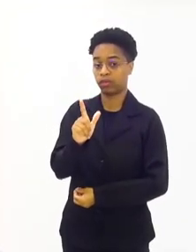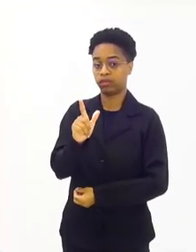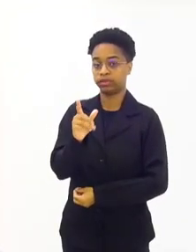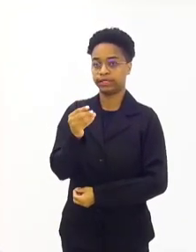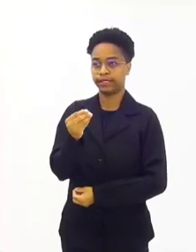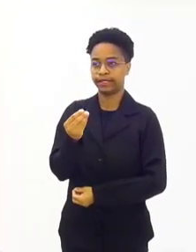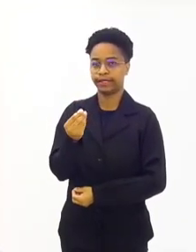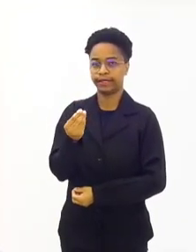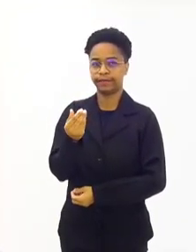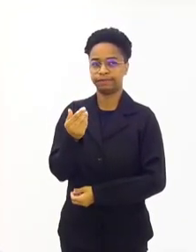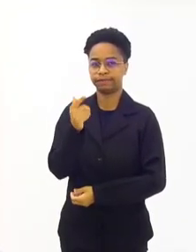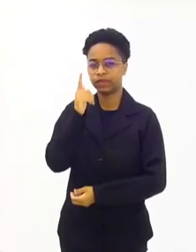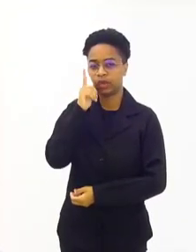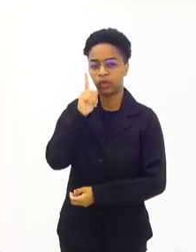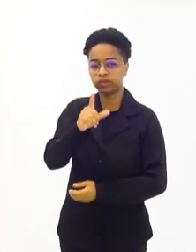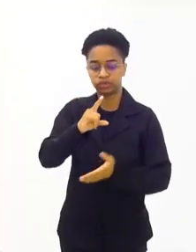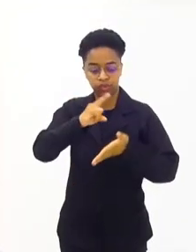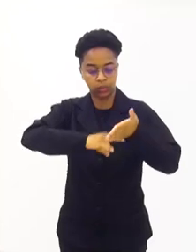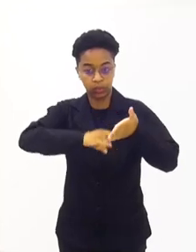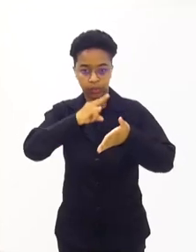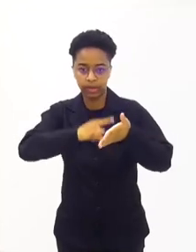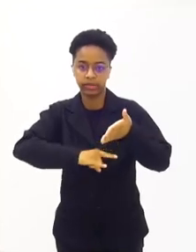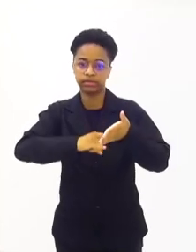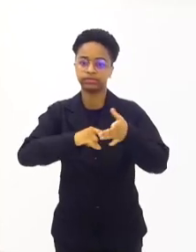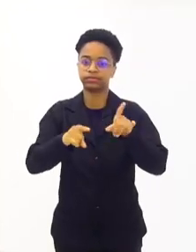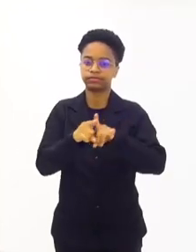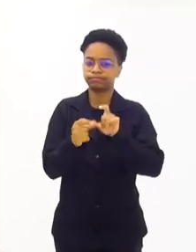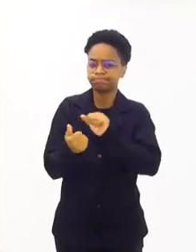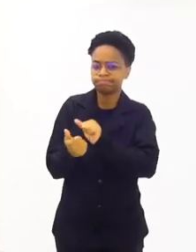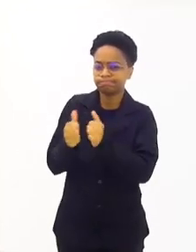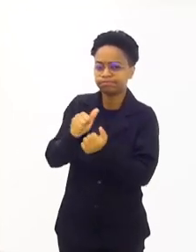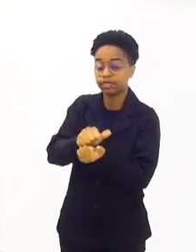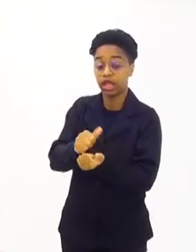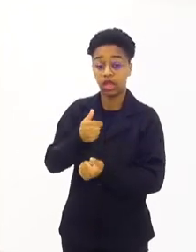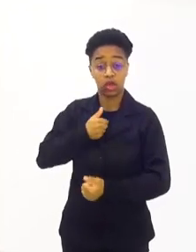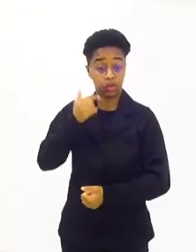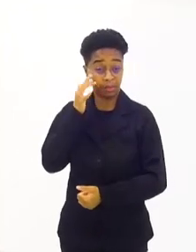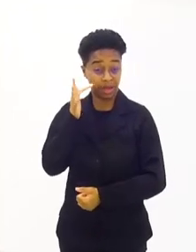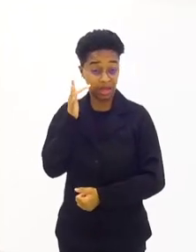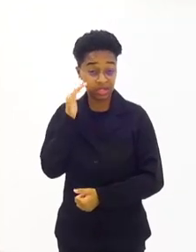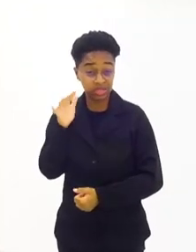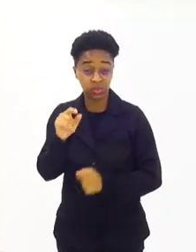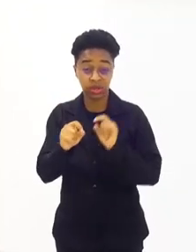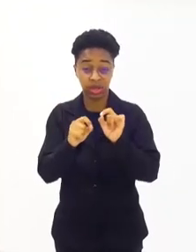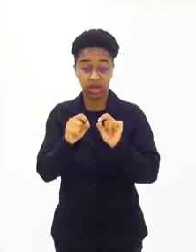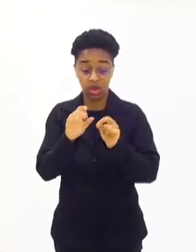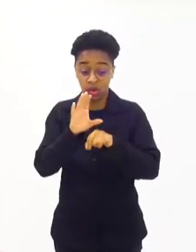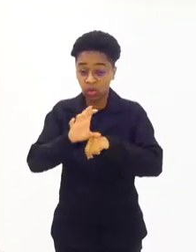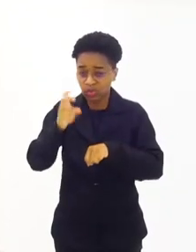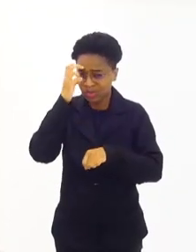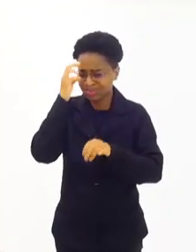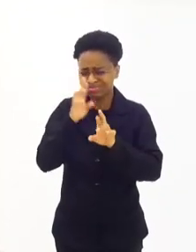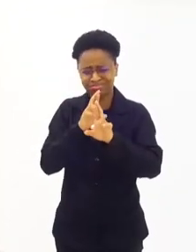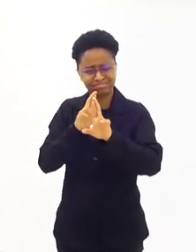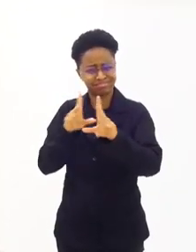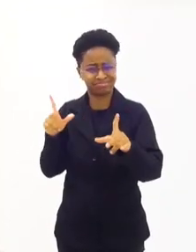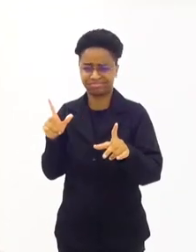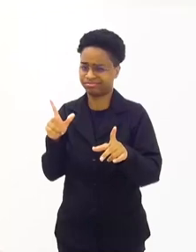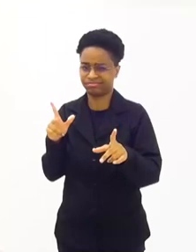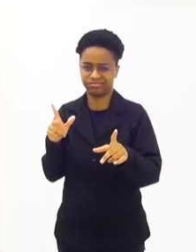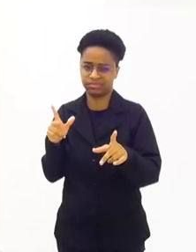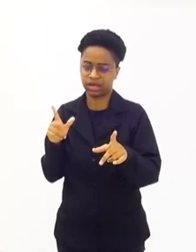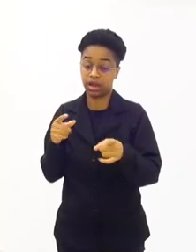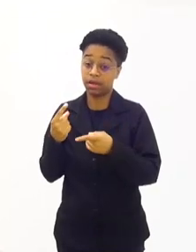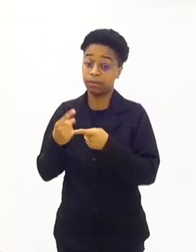tirar a documentação, se adequar. Eu imagino que a cultura é totalmente